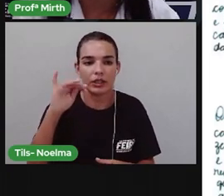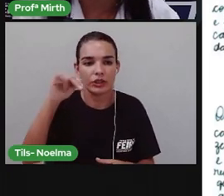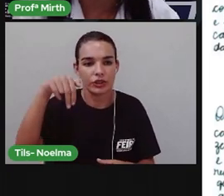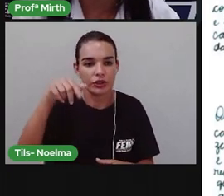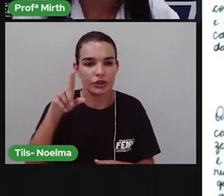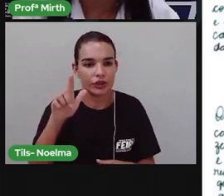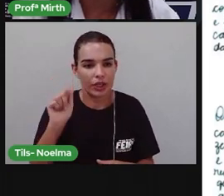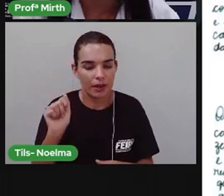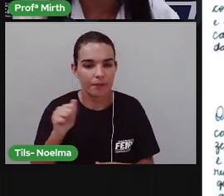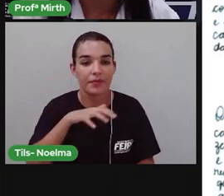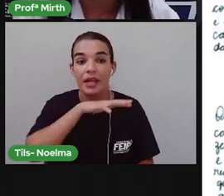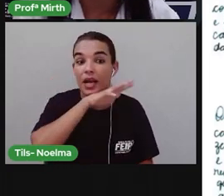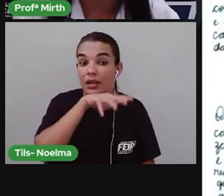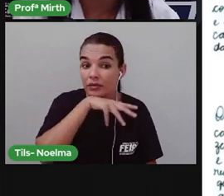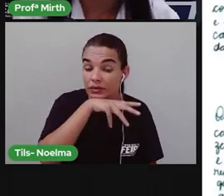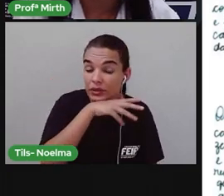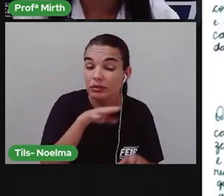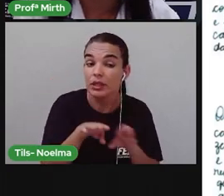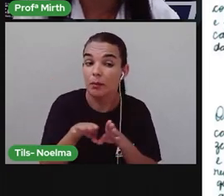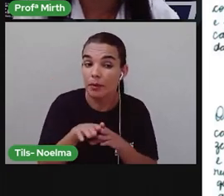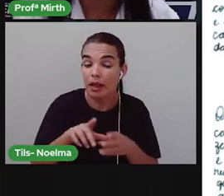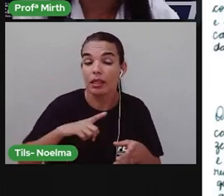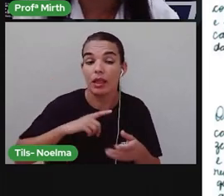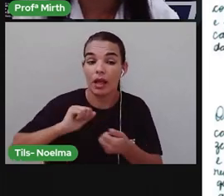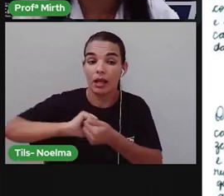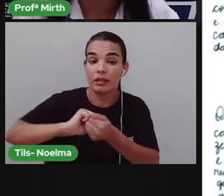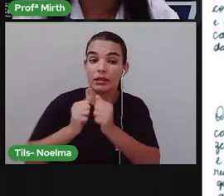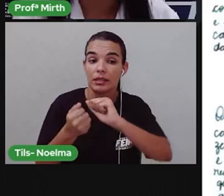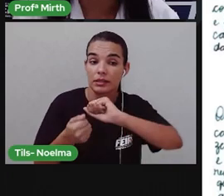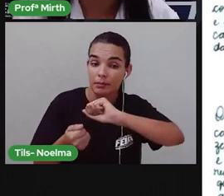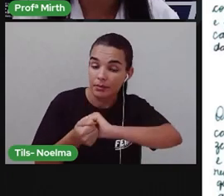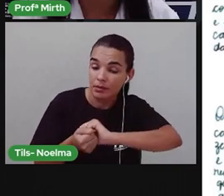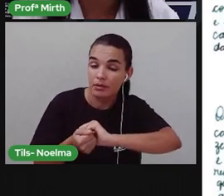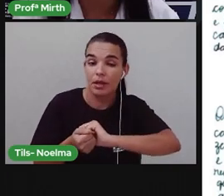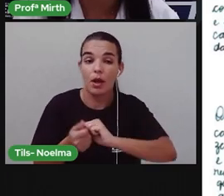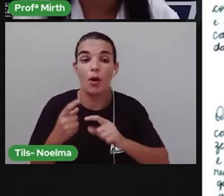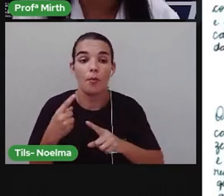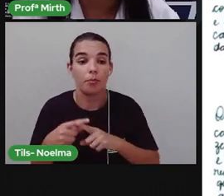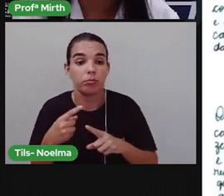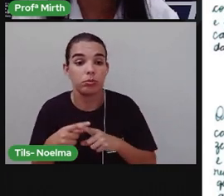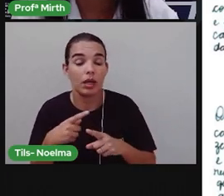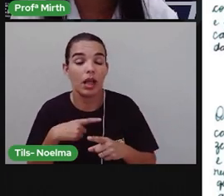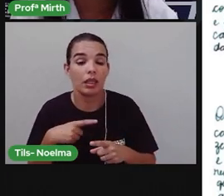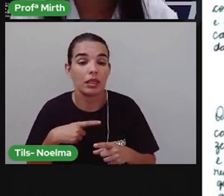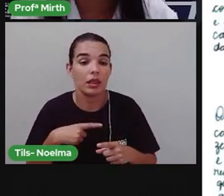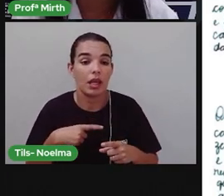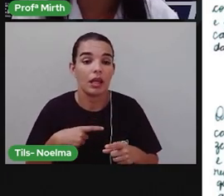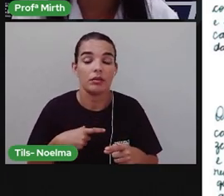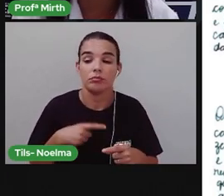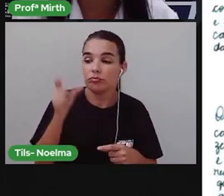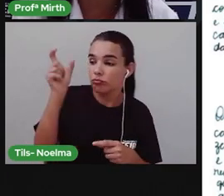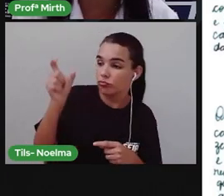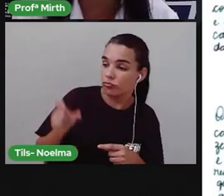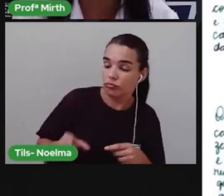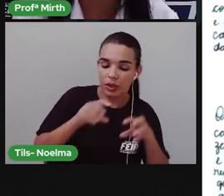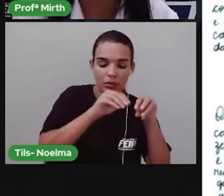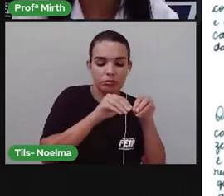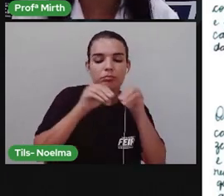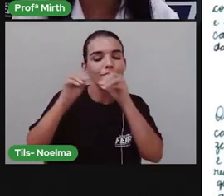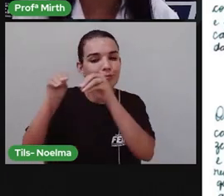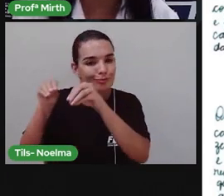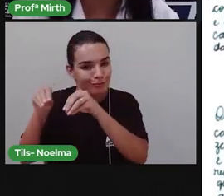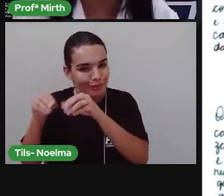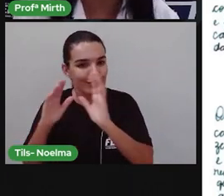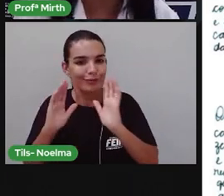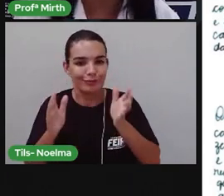características De adaptação E desenvolvimento De hábitos Nativos Comportamentos Migratórios Que é quando eles saem